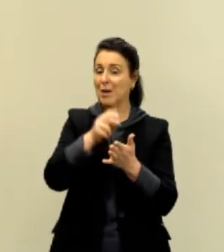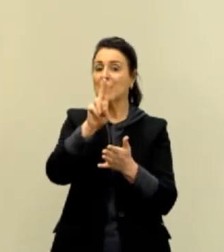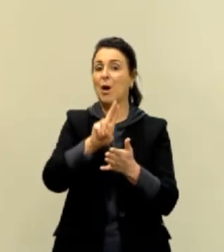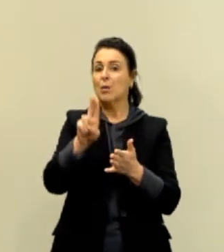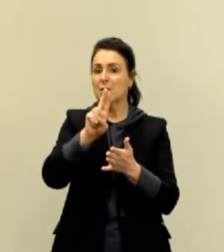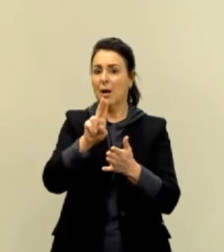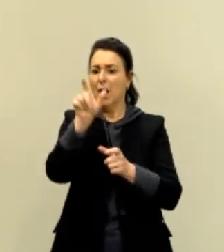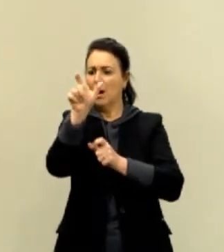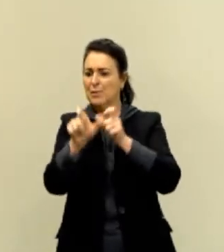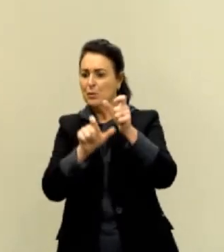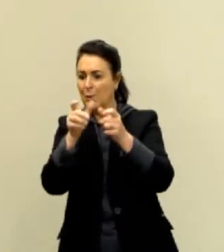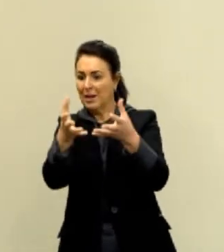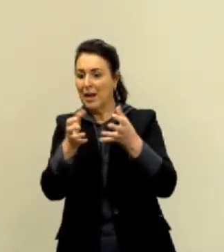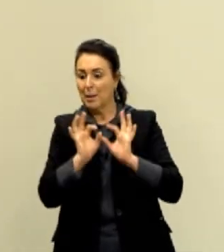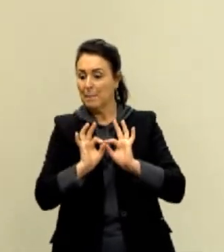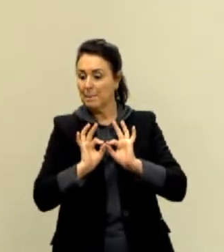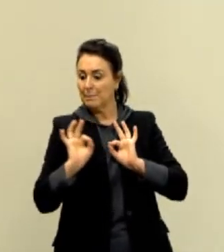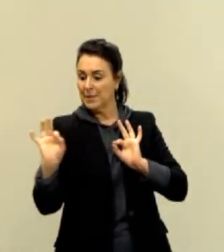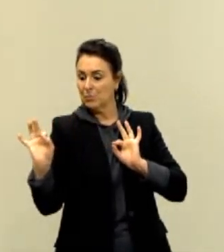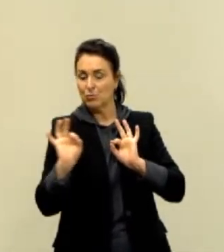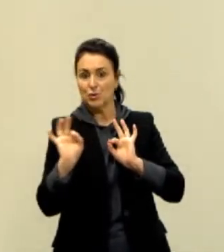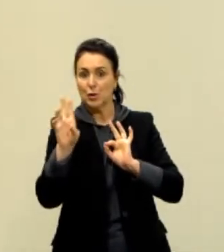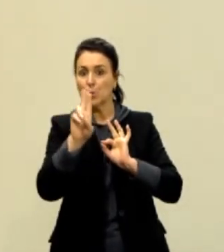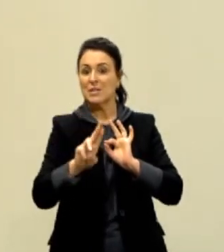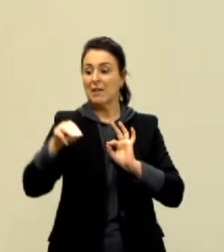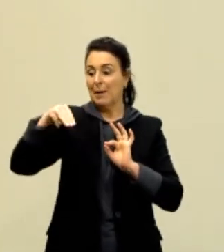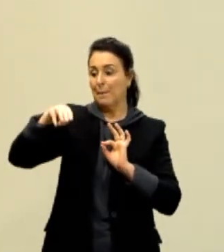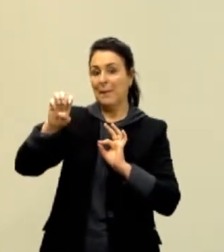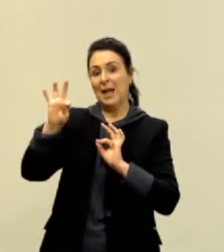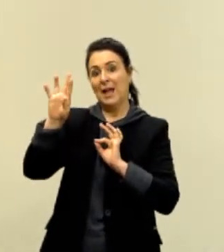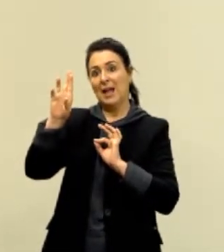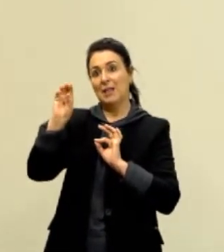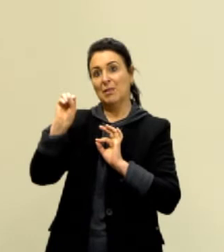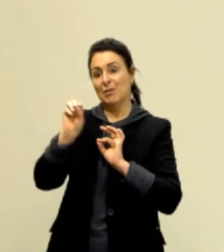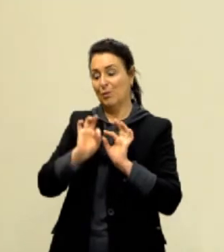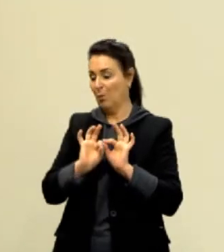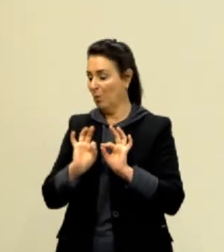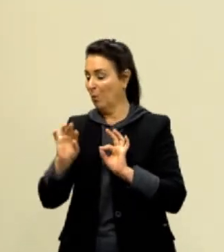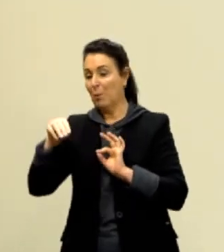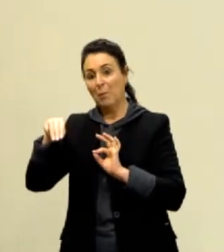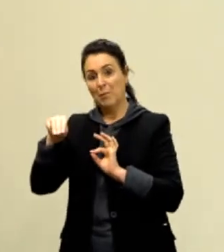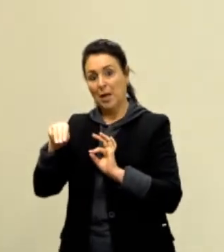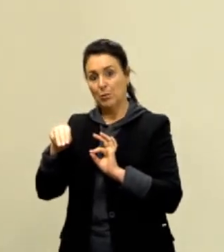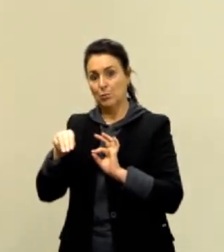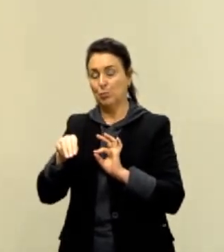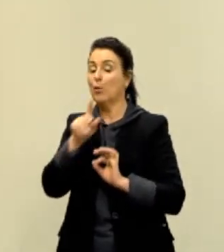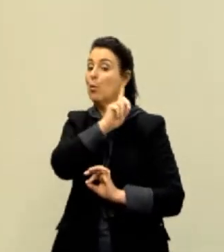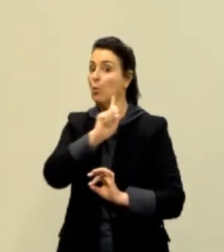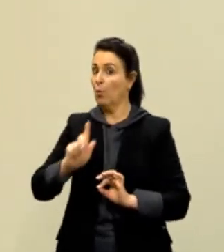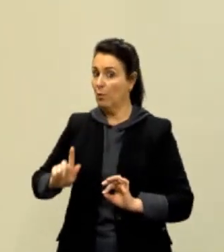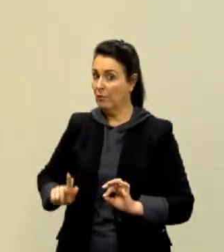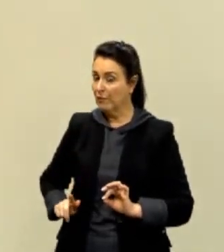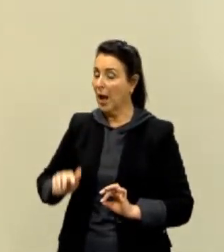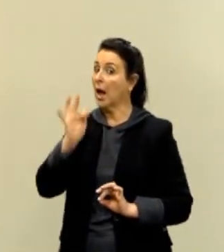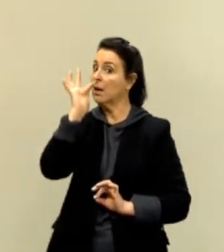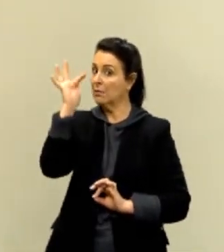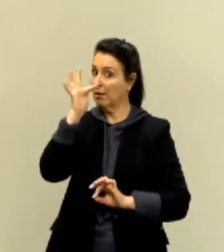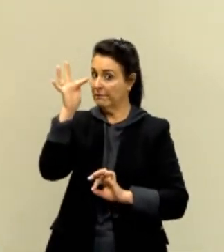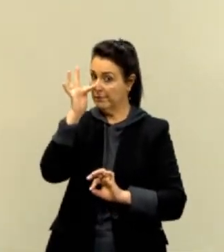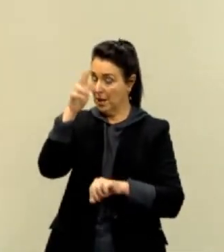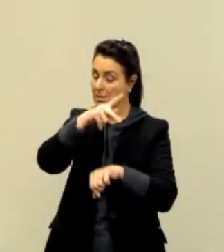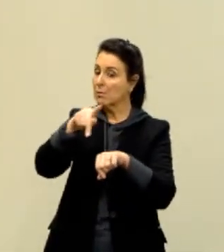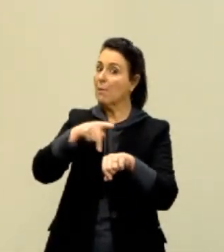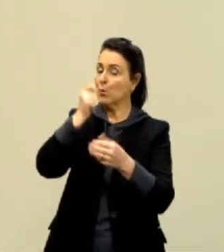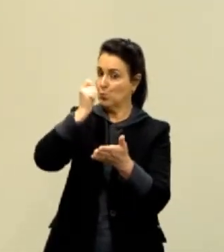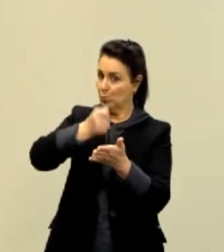quisessem medir alguma coisa, tudo tinha que ser em metro, virou lei. Foi uma imposição do governo francês. As